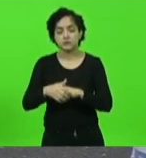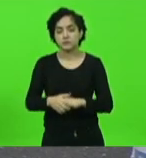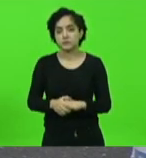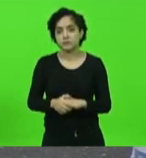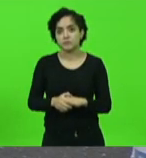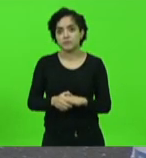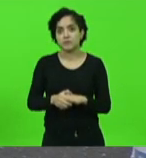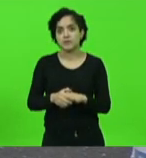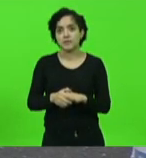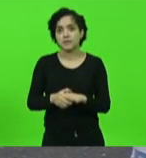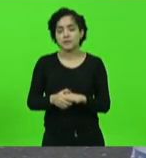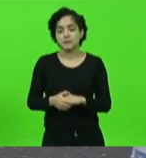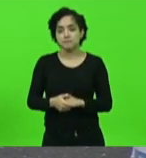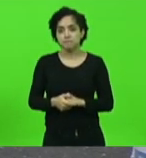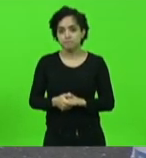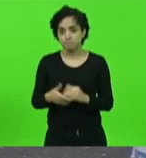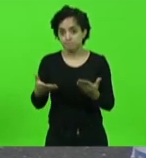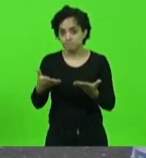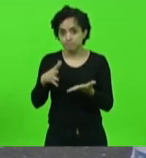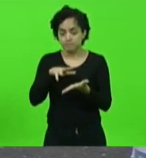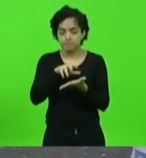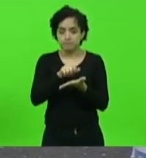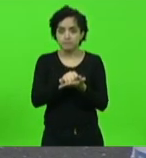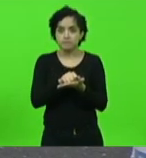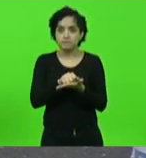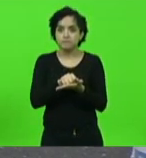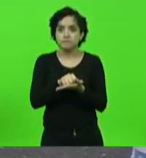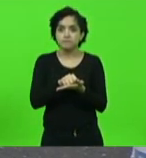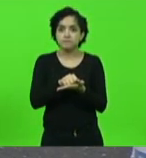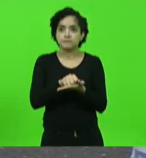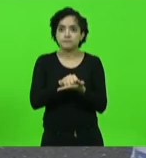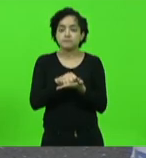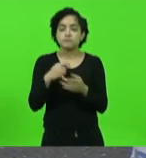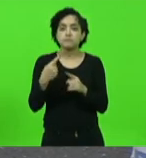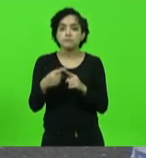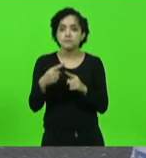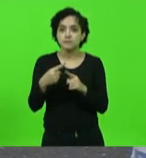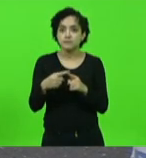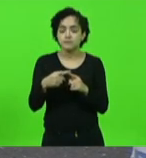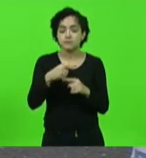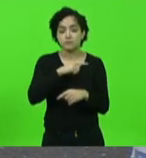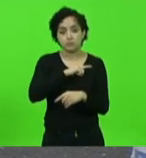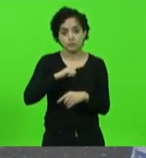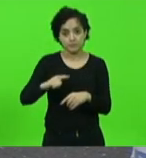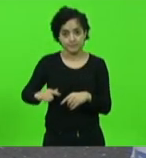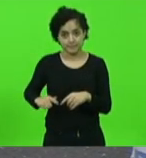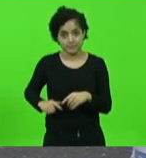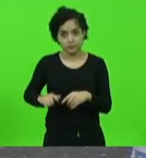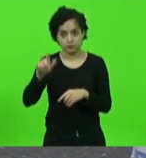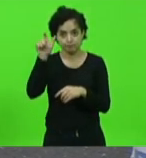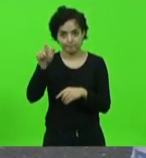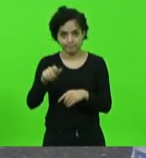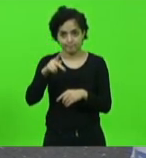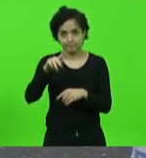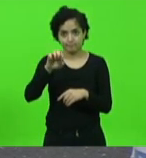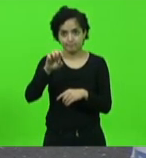fazer esse registro porque o governador Pedro Ivo embora